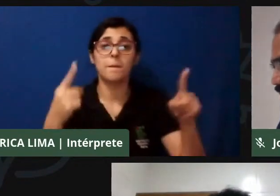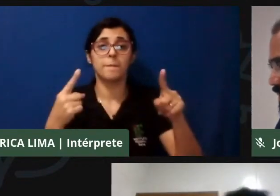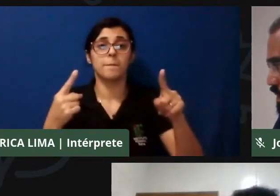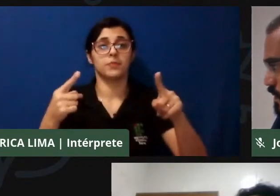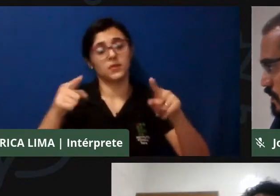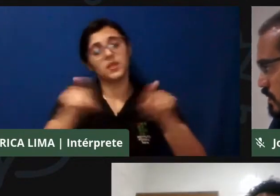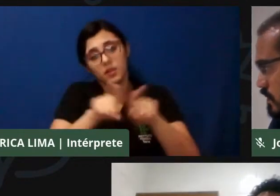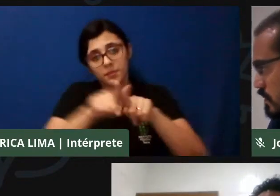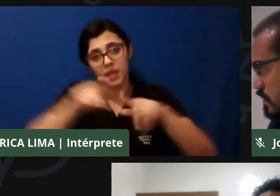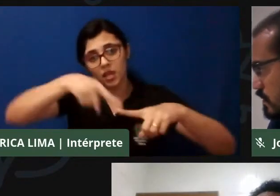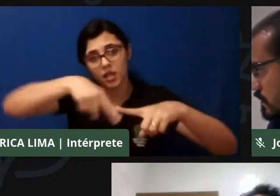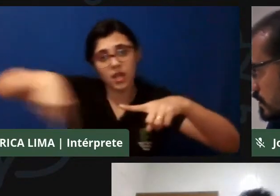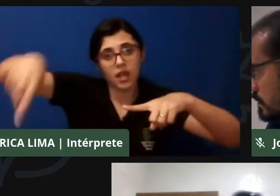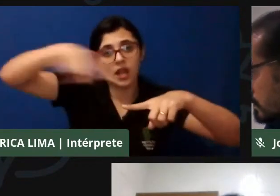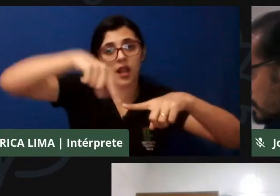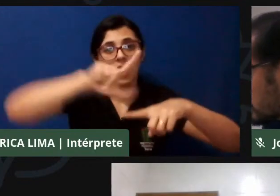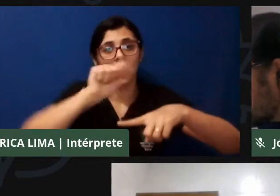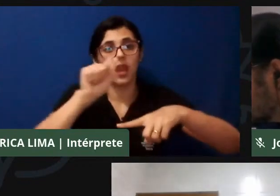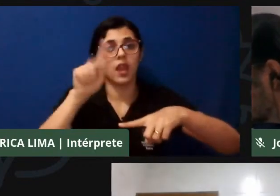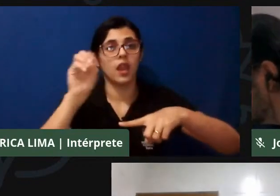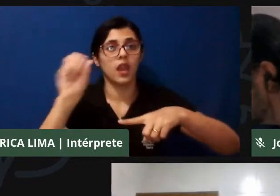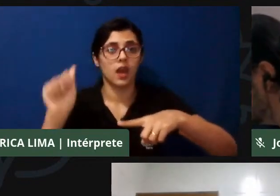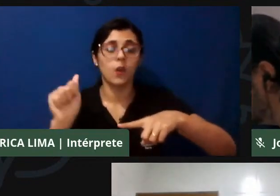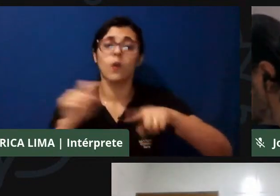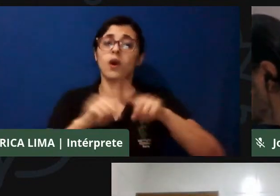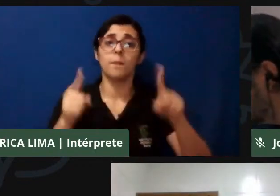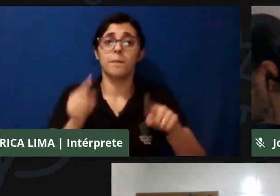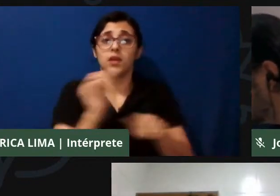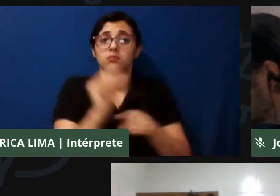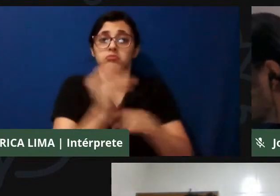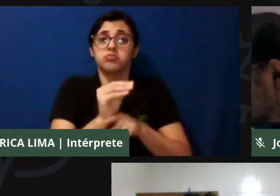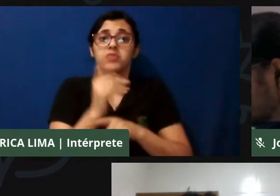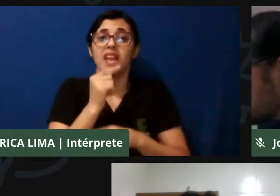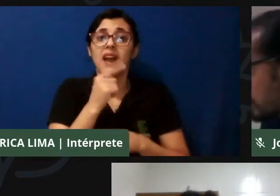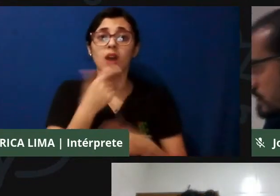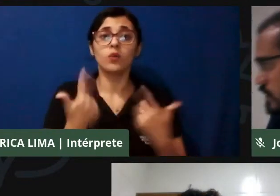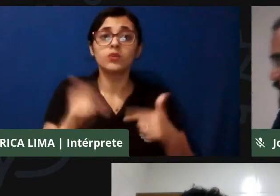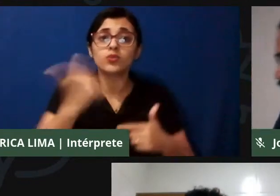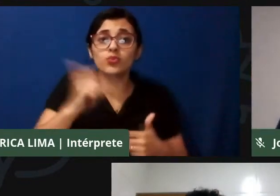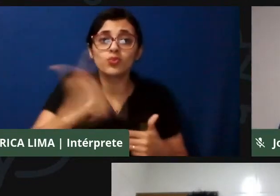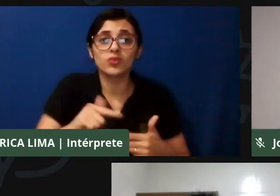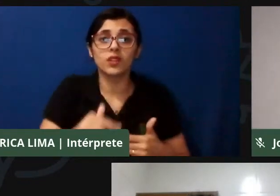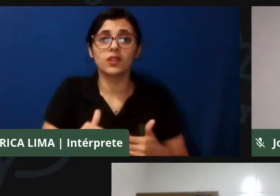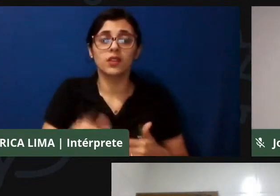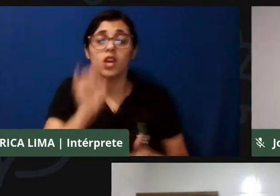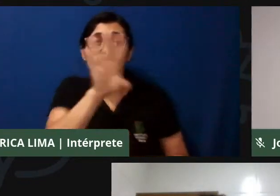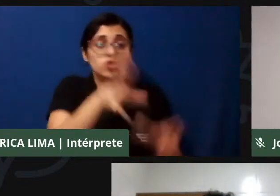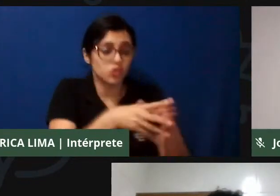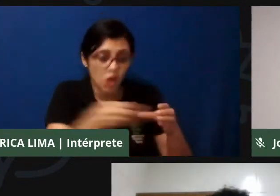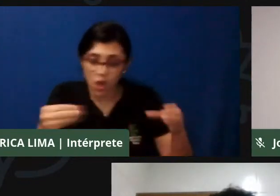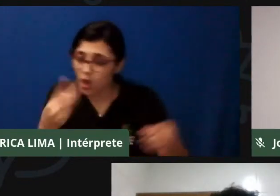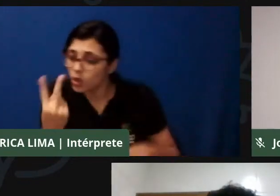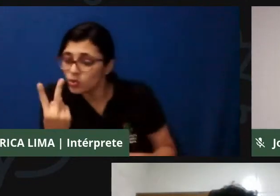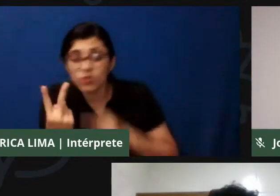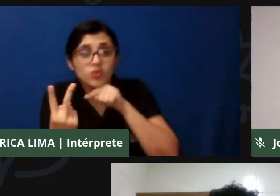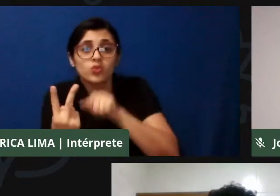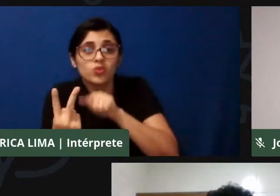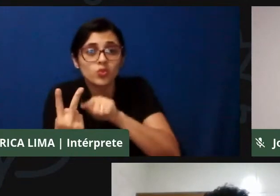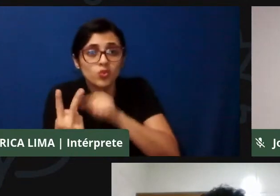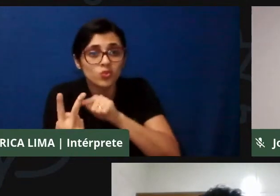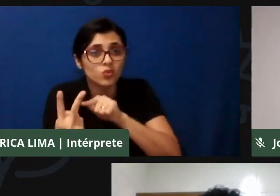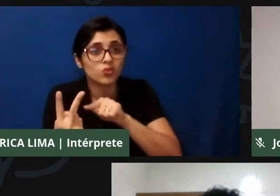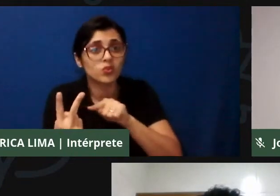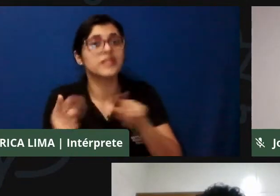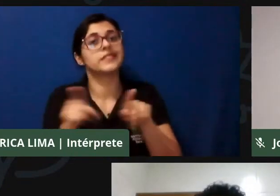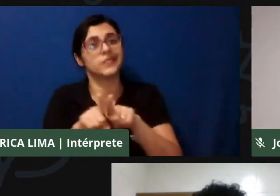água. Para que vocês tenham ideia, das 45 comunidades pesquisadas, apenas duas, em apenas duas também,